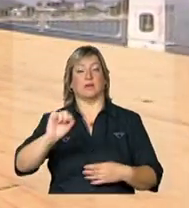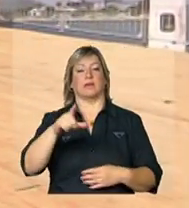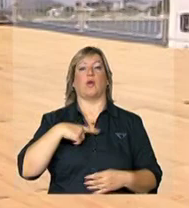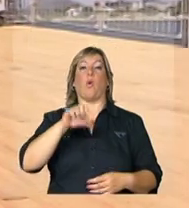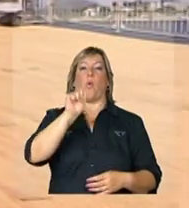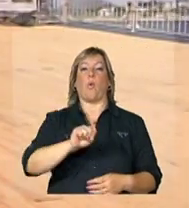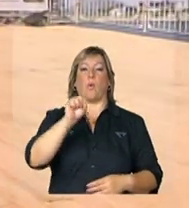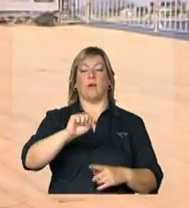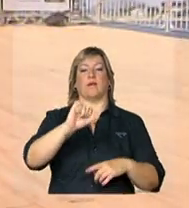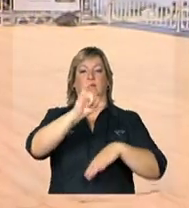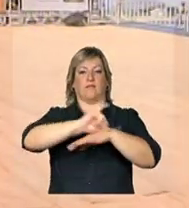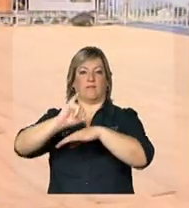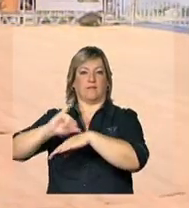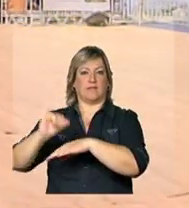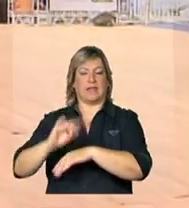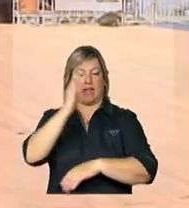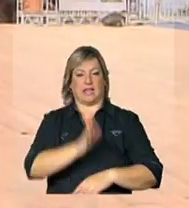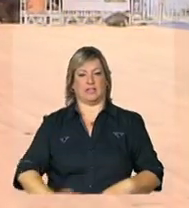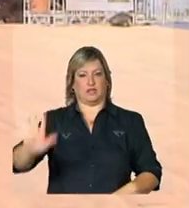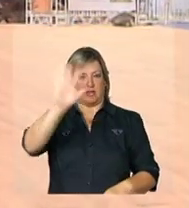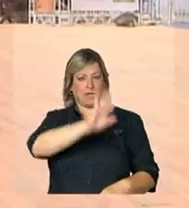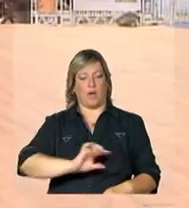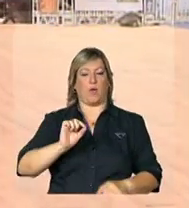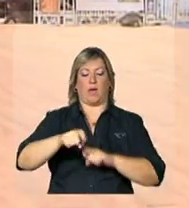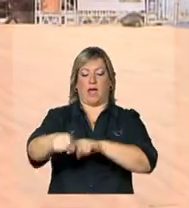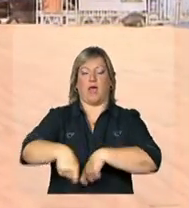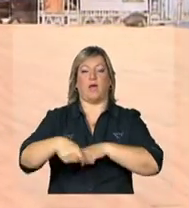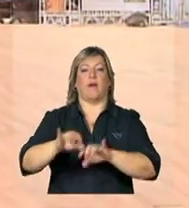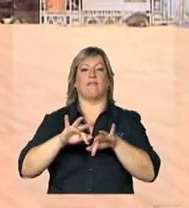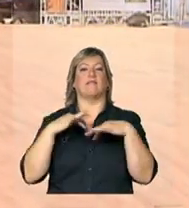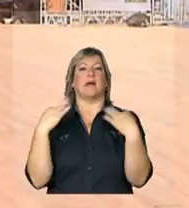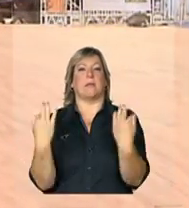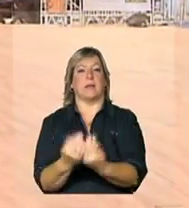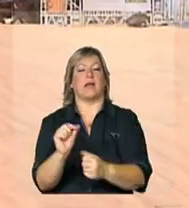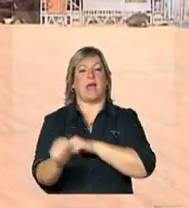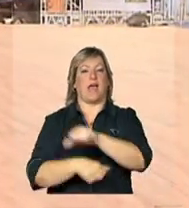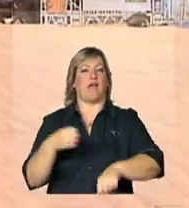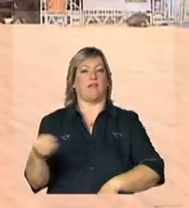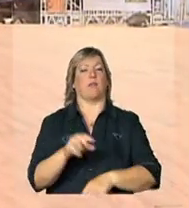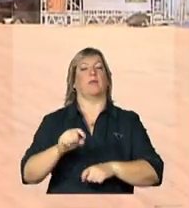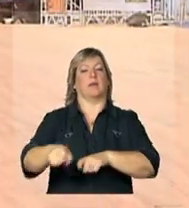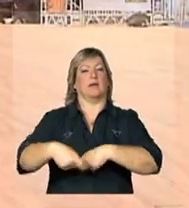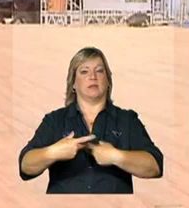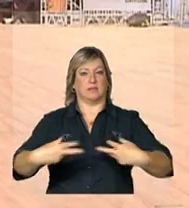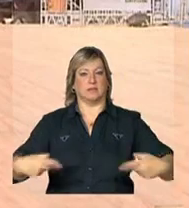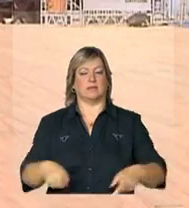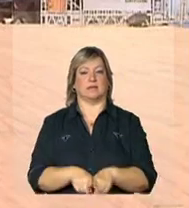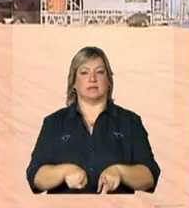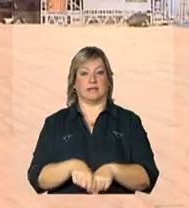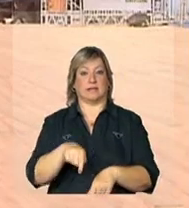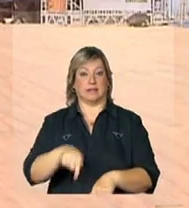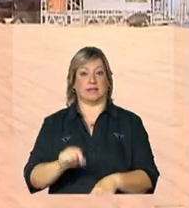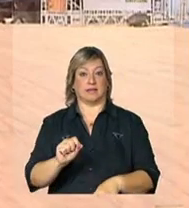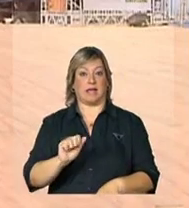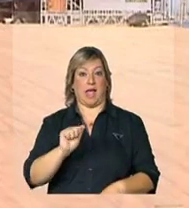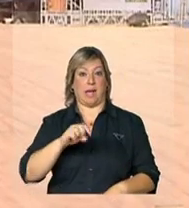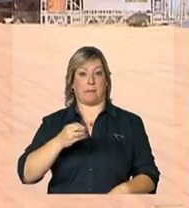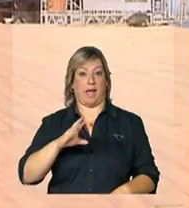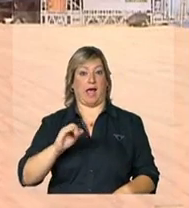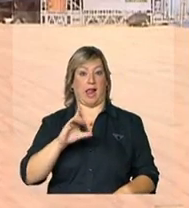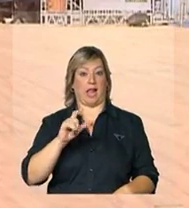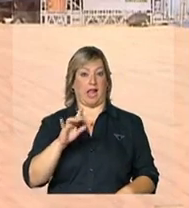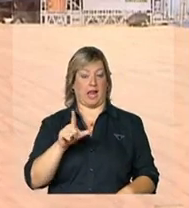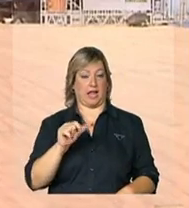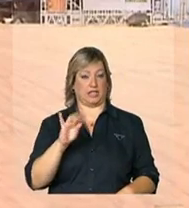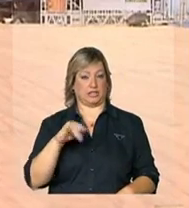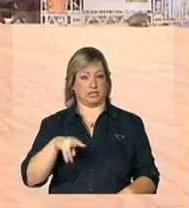Agricultura Familiar e Reforma Agrária. O maior evento deste tipo na América Latina. A ideia é incentivar a comercialização